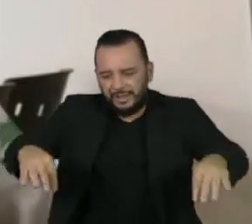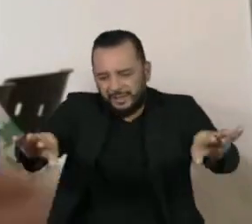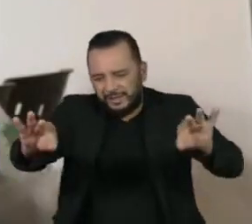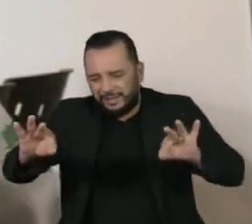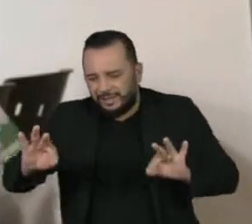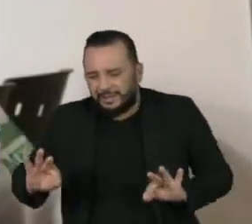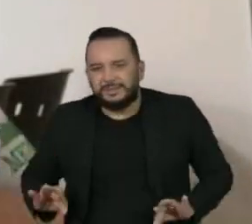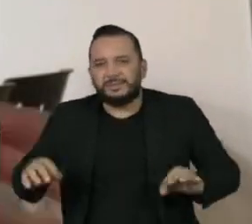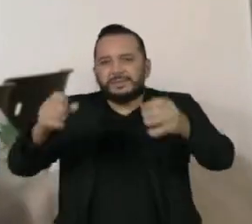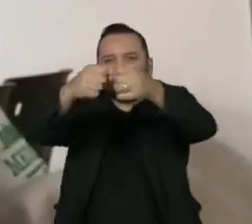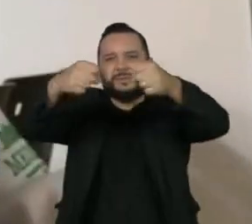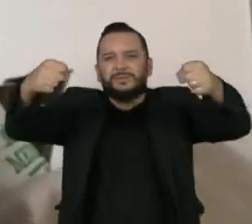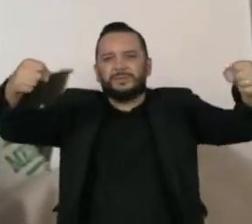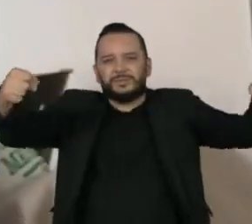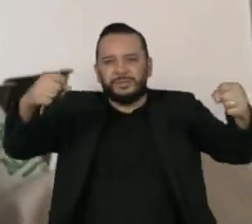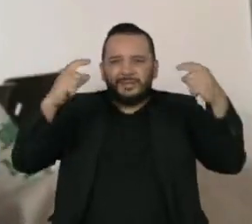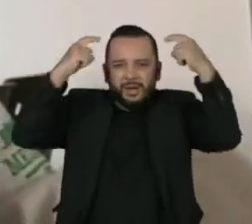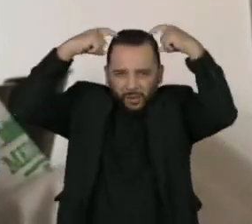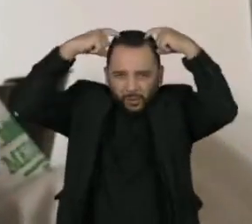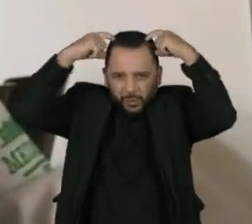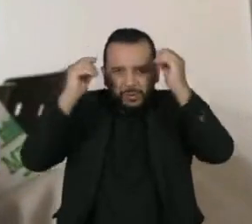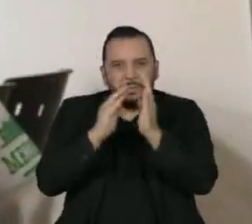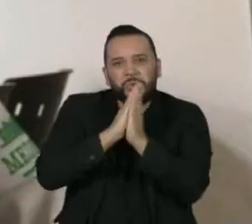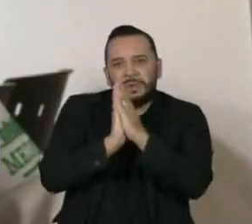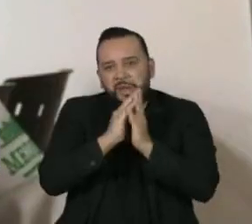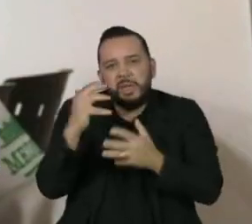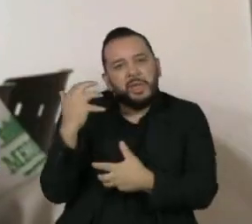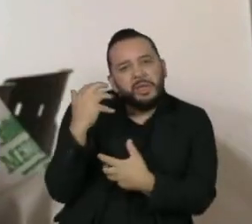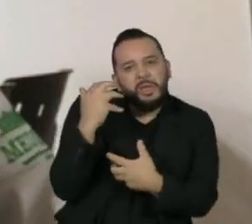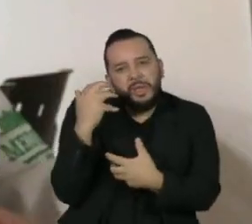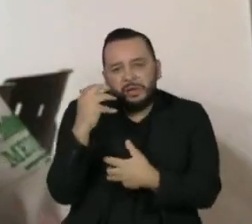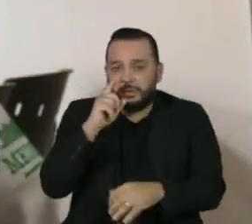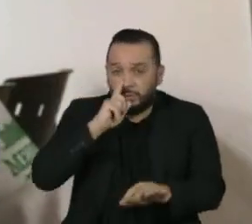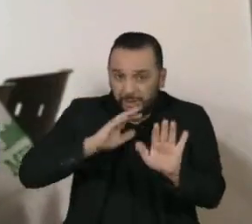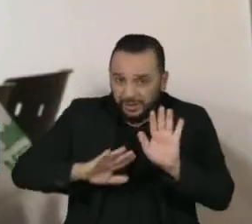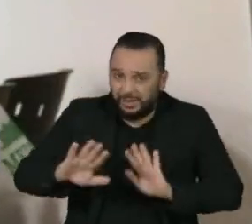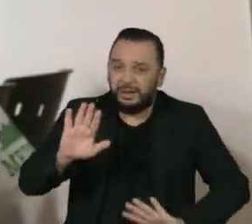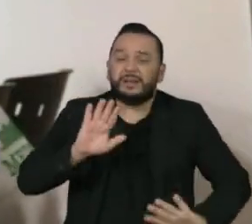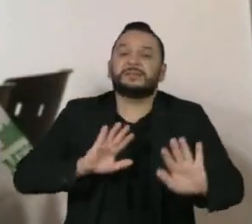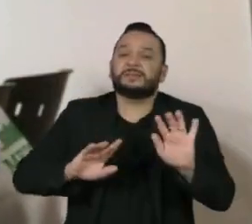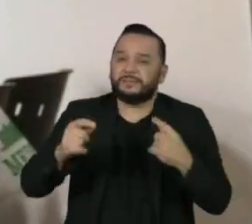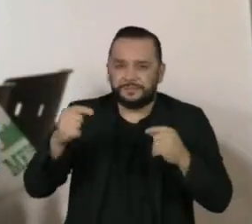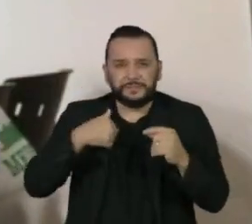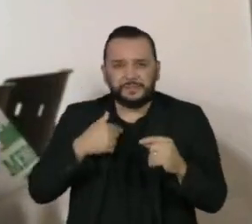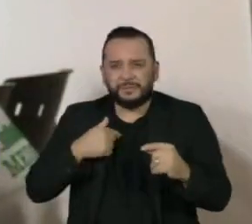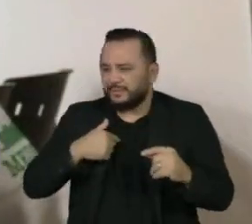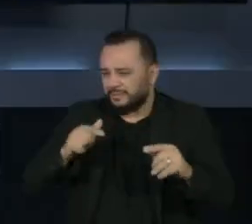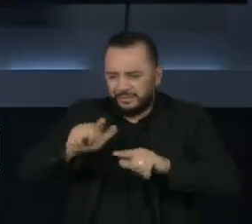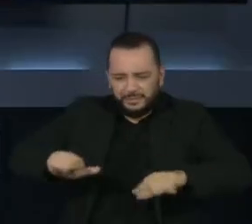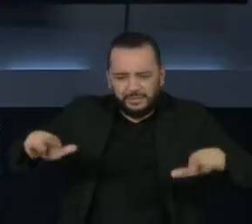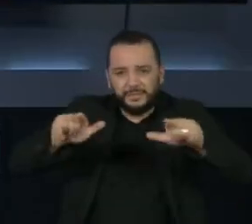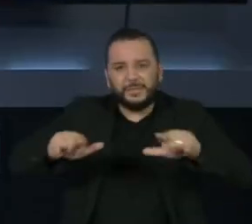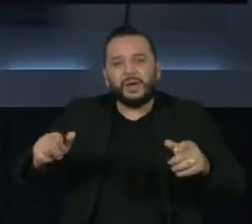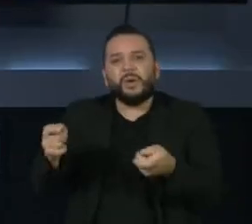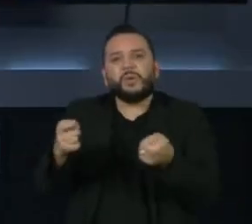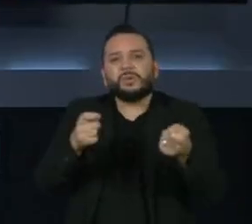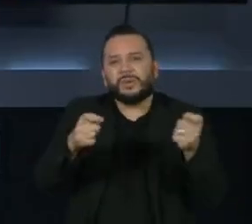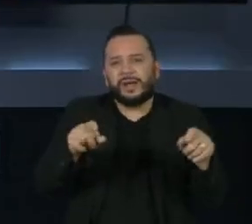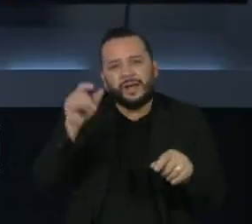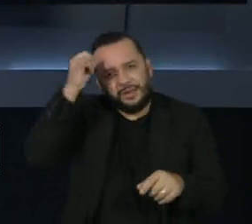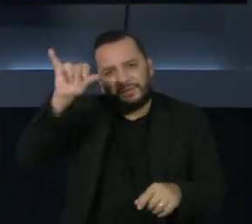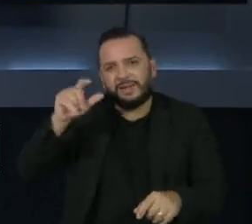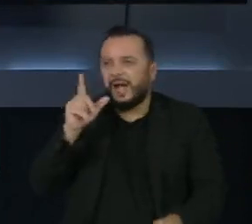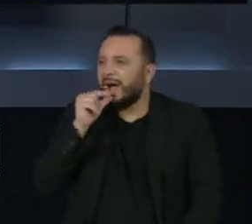portinas, bichinhos de pelúcia. O ideal é que a gente controle esse ambiente, umidade também e animais.